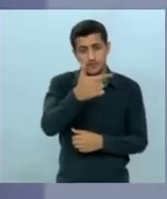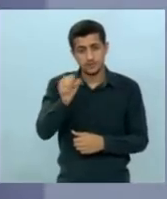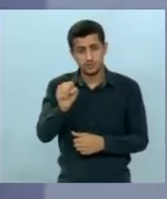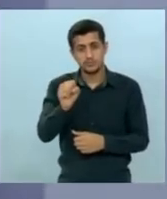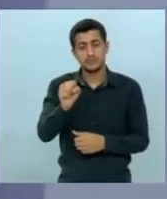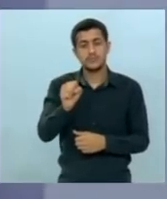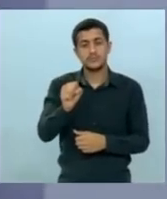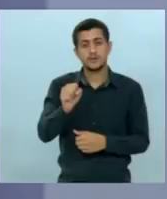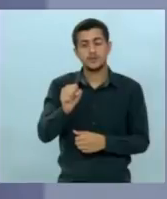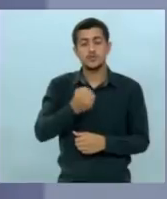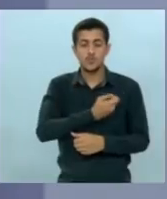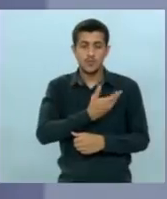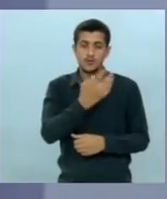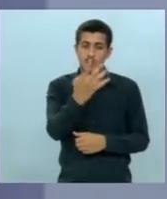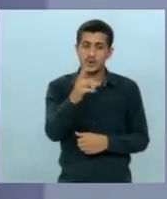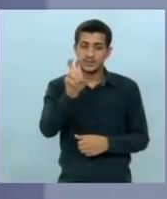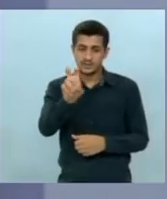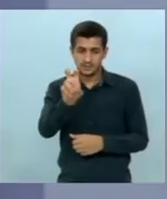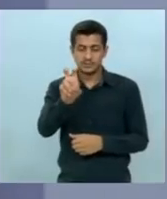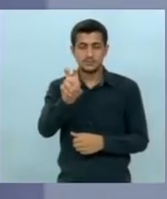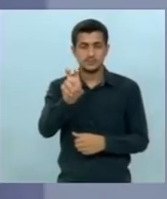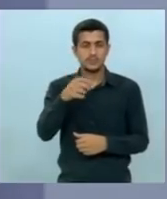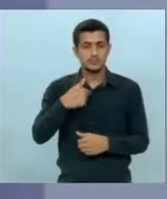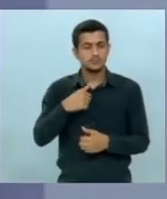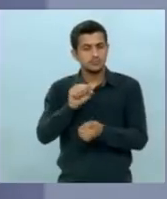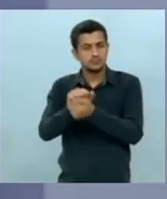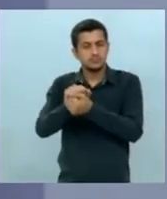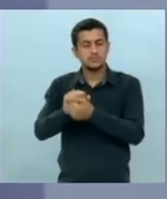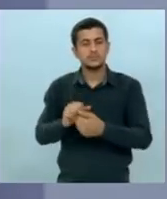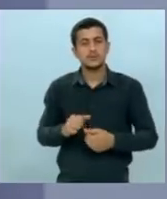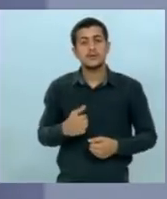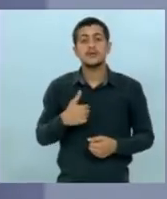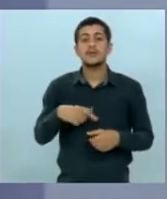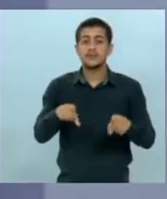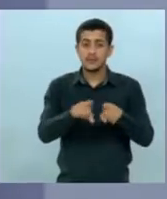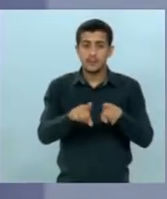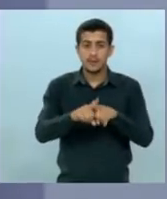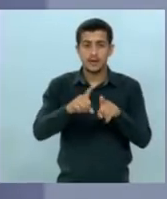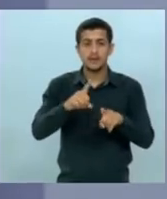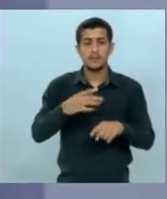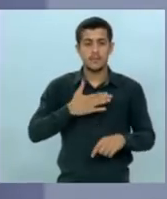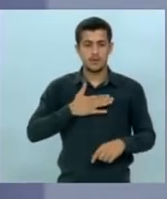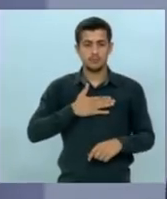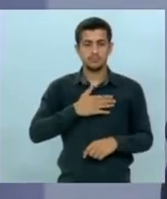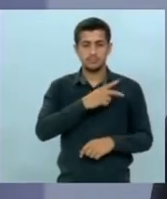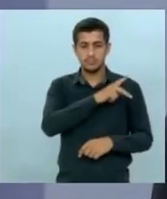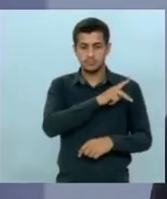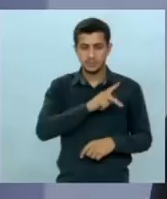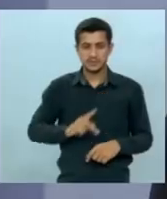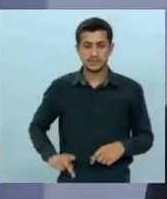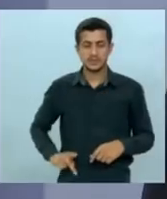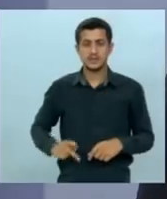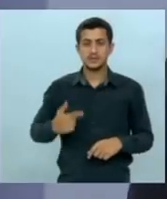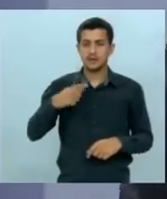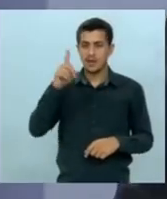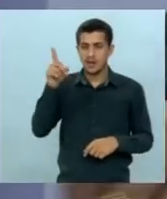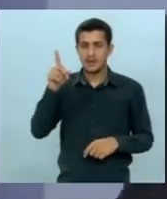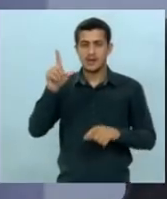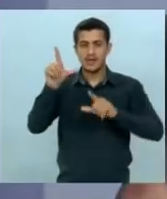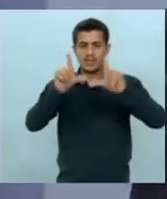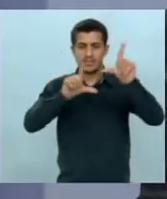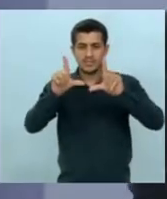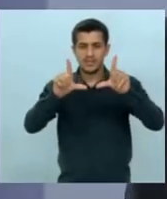45 que é eu e o Murilo meu vice quero pedir também para o meu candidato a presidente que gravou um vídeo para mim aquilo não é